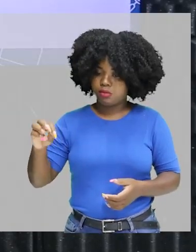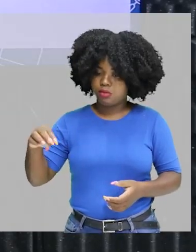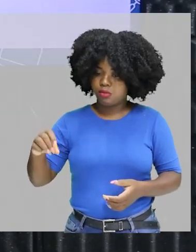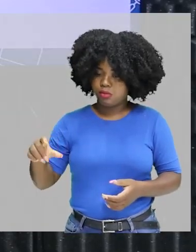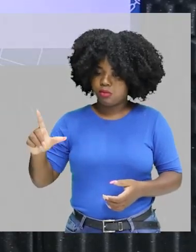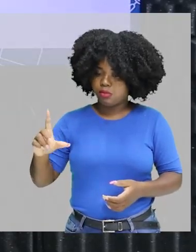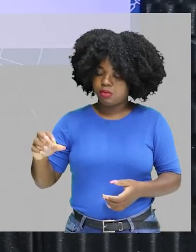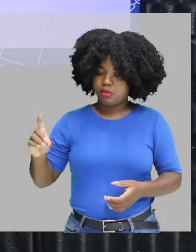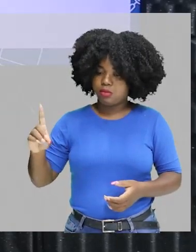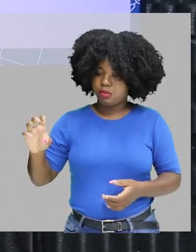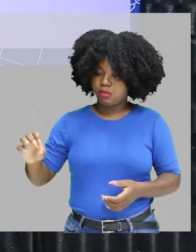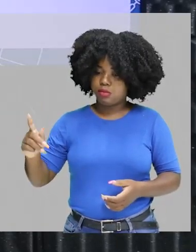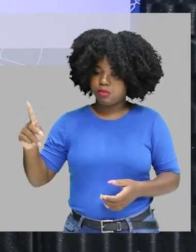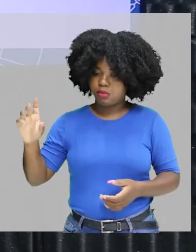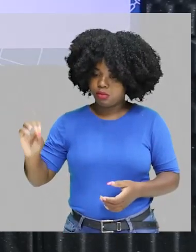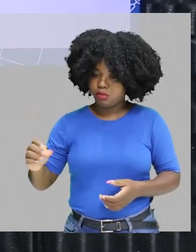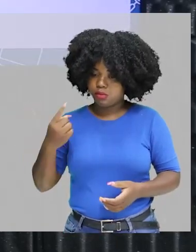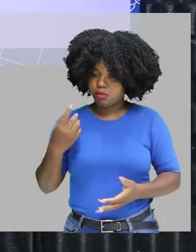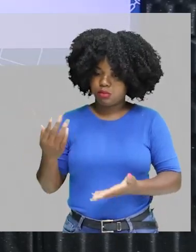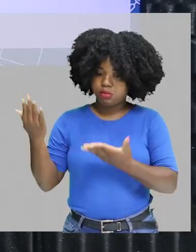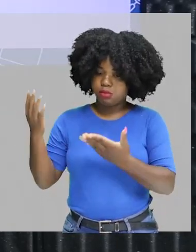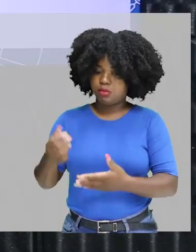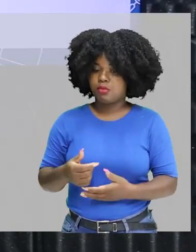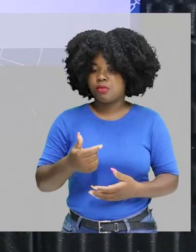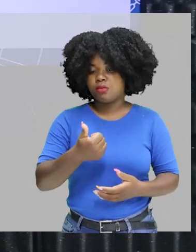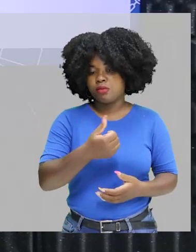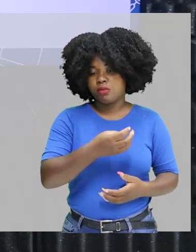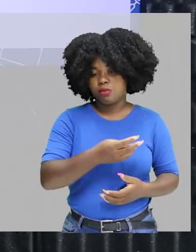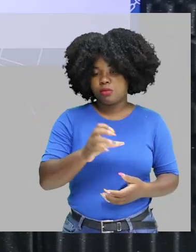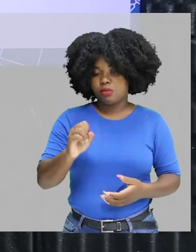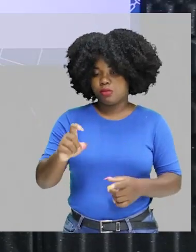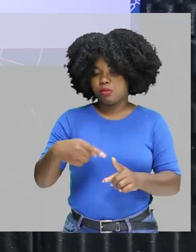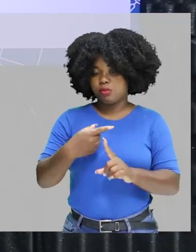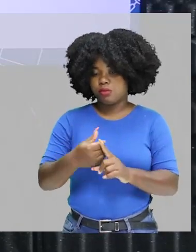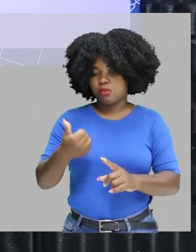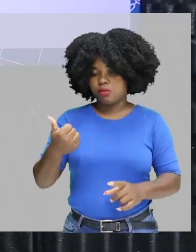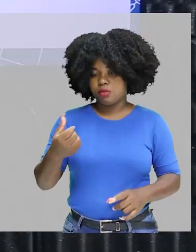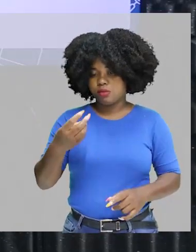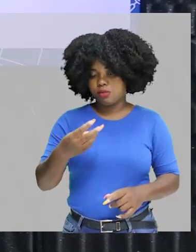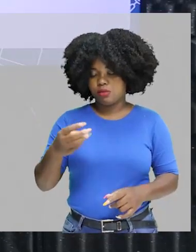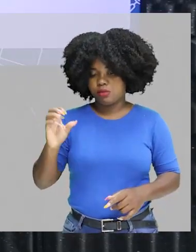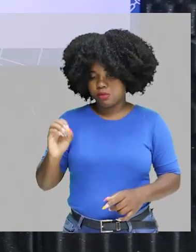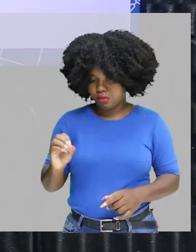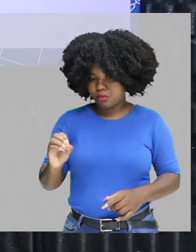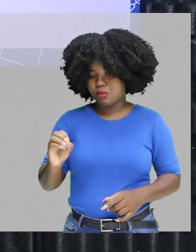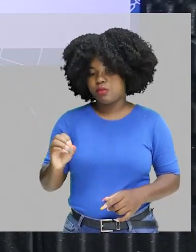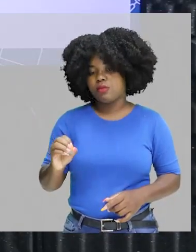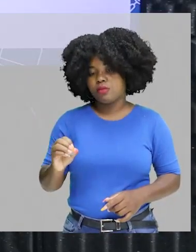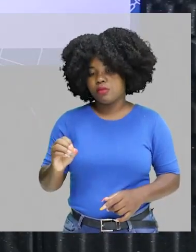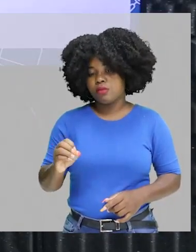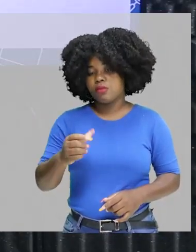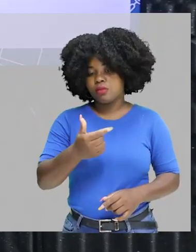polônio, certo? 138 mais 138, eu vou obter